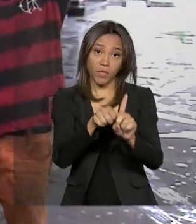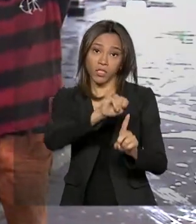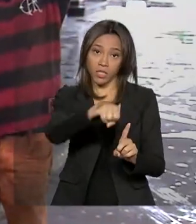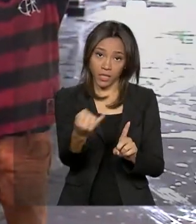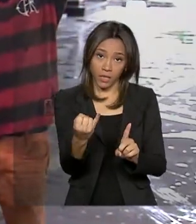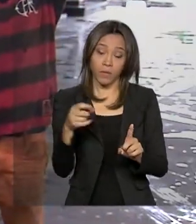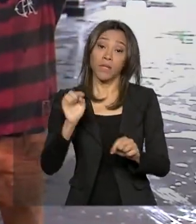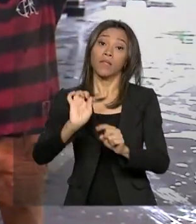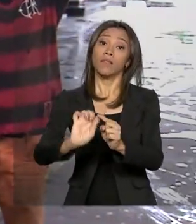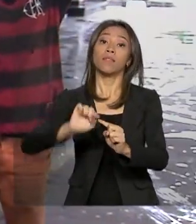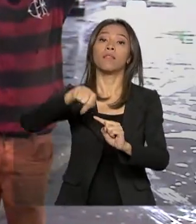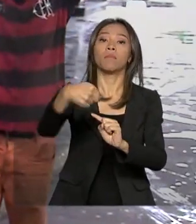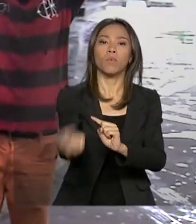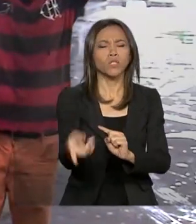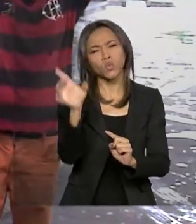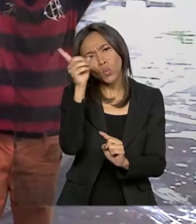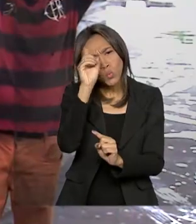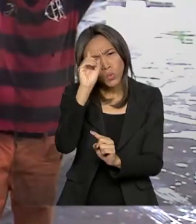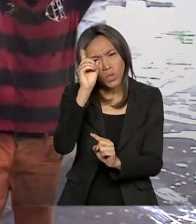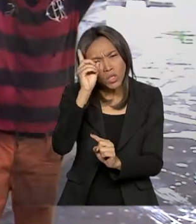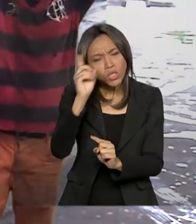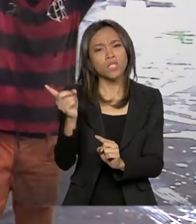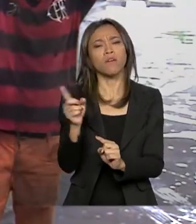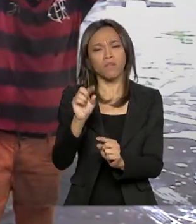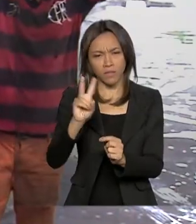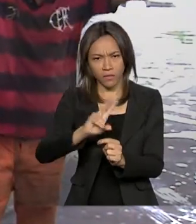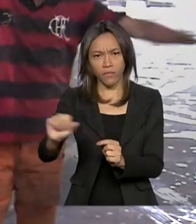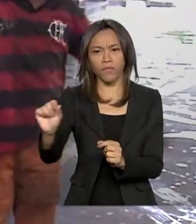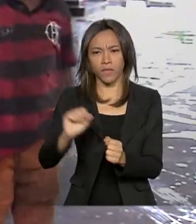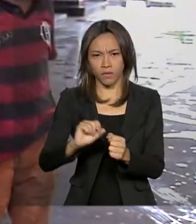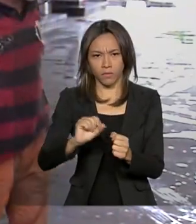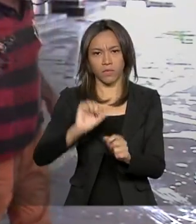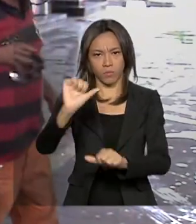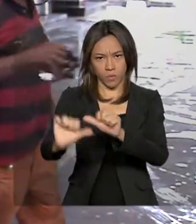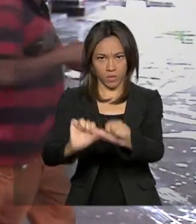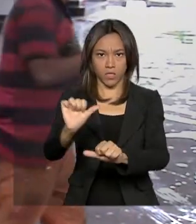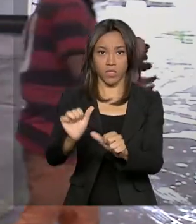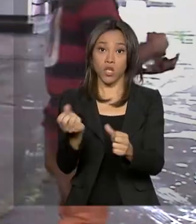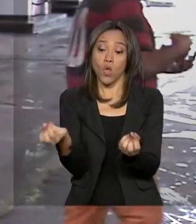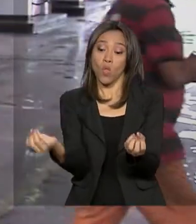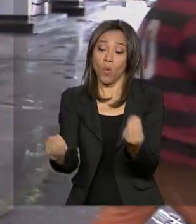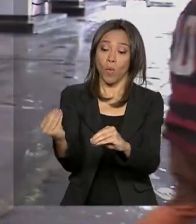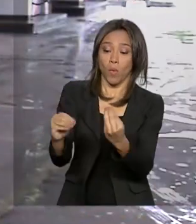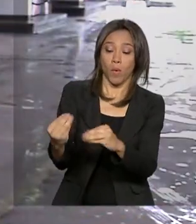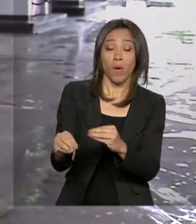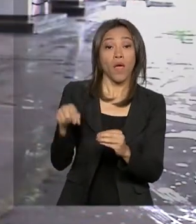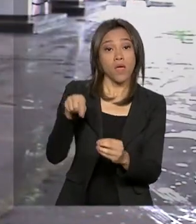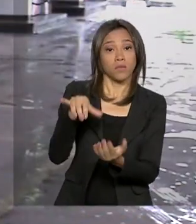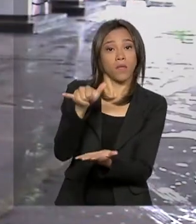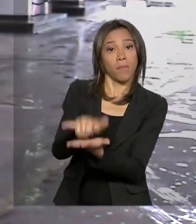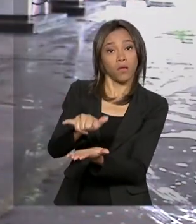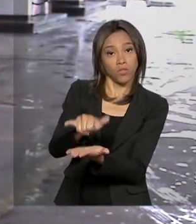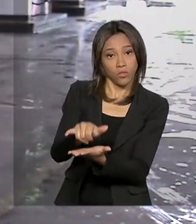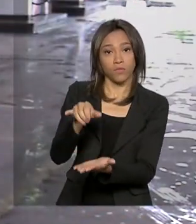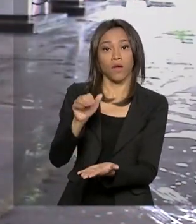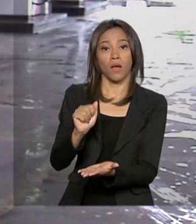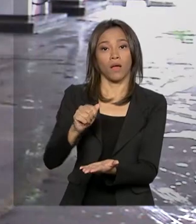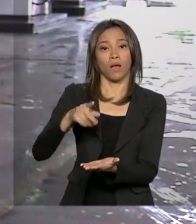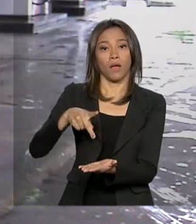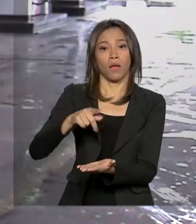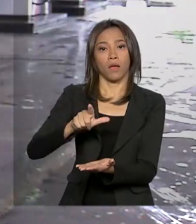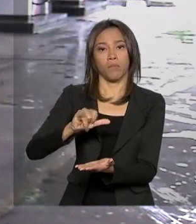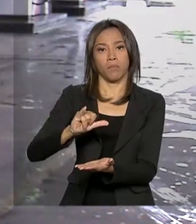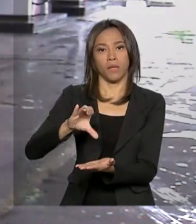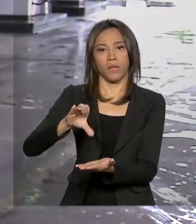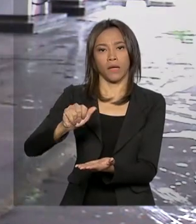atualização será feita diariamente. Também, nesse início, o aplicativo vai mostrar dados